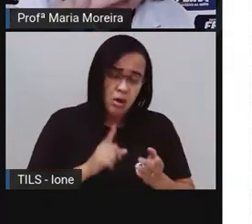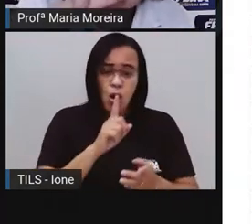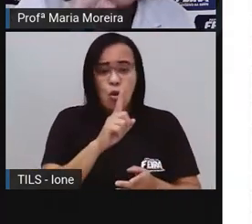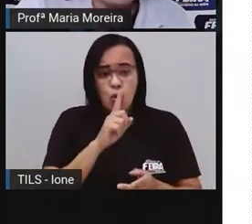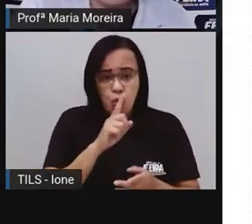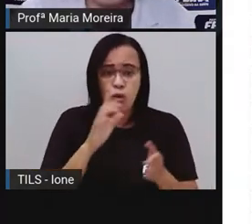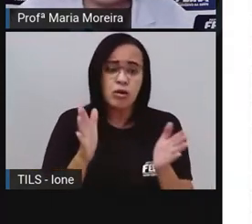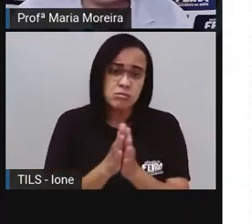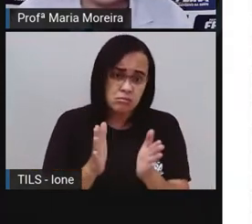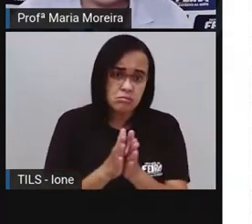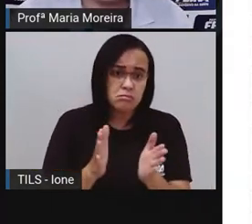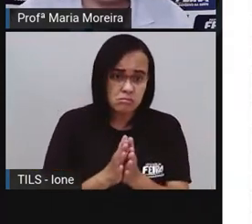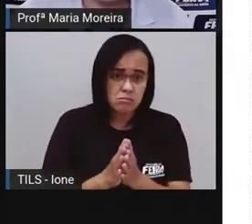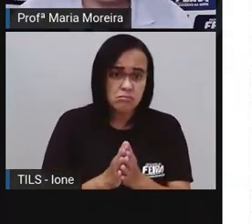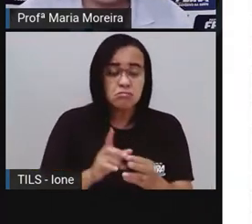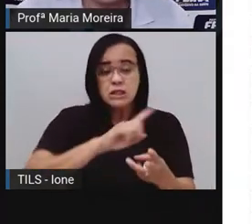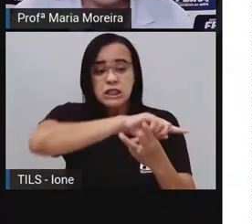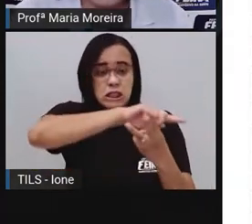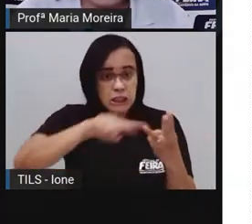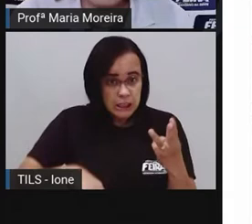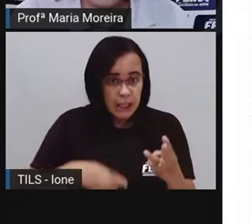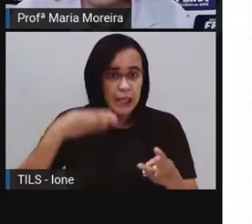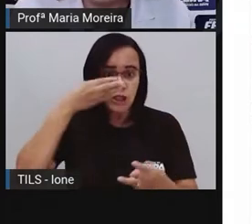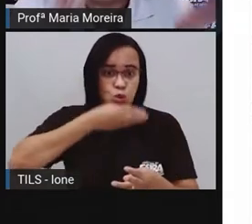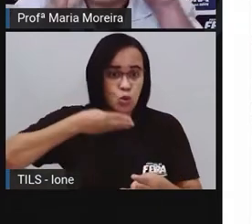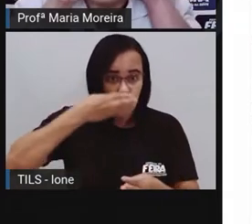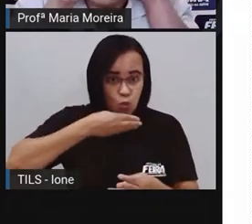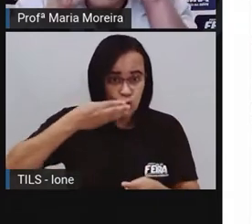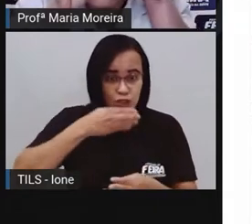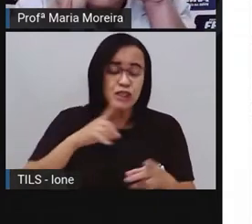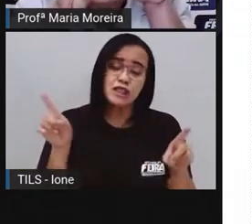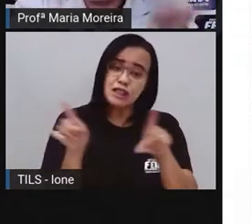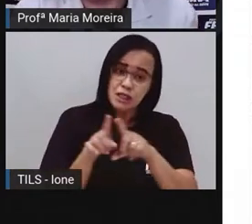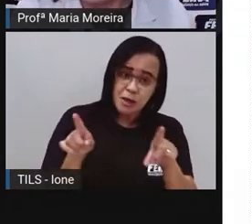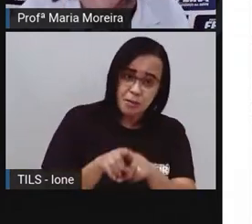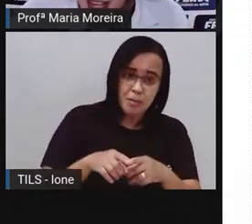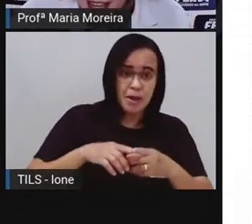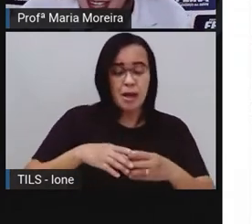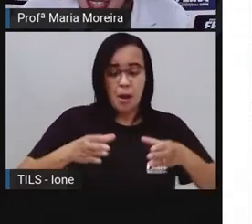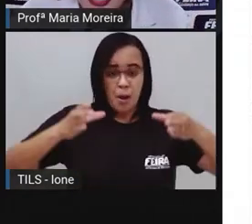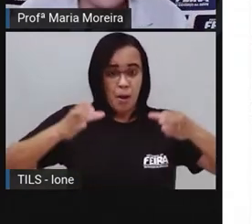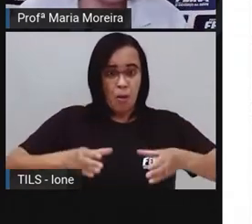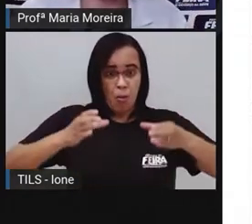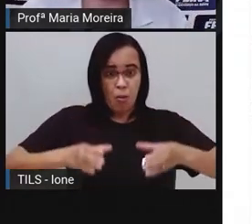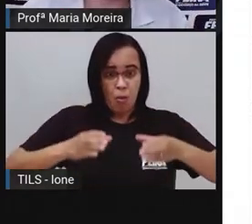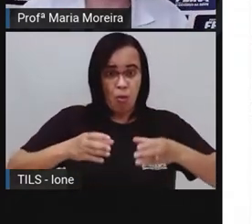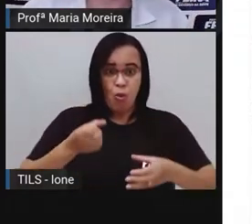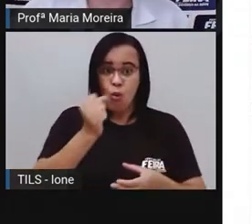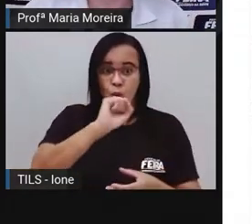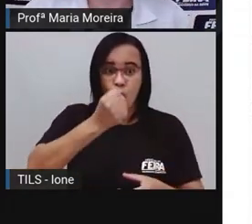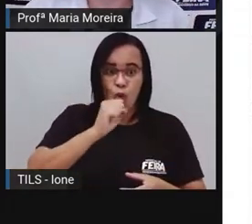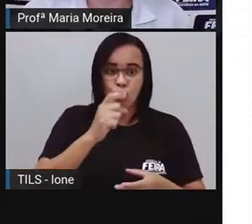três tipos de gelatina e um bolo com oito velas.